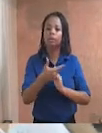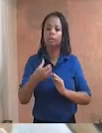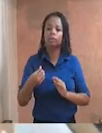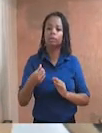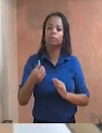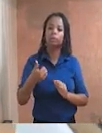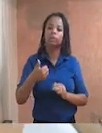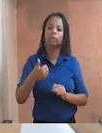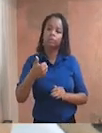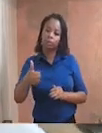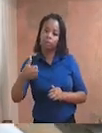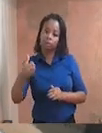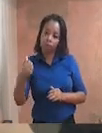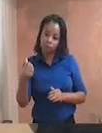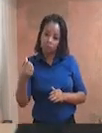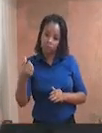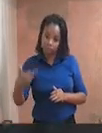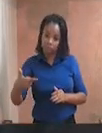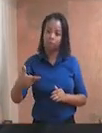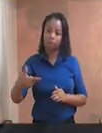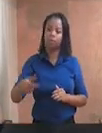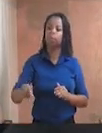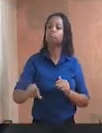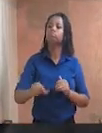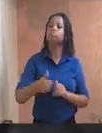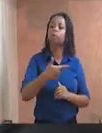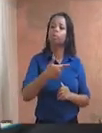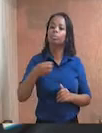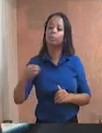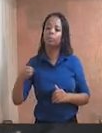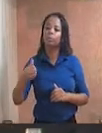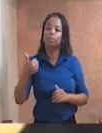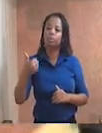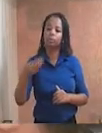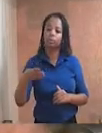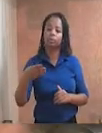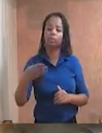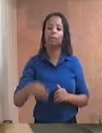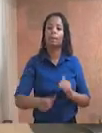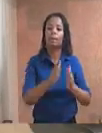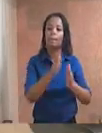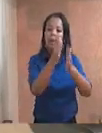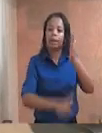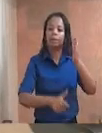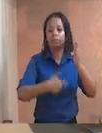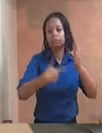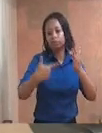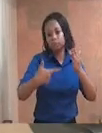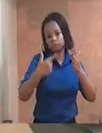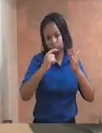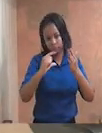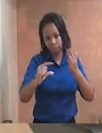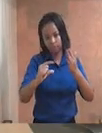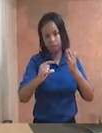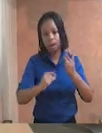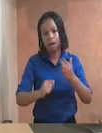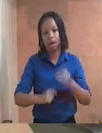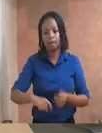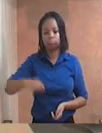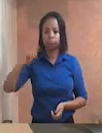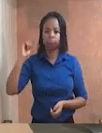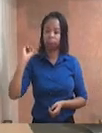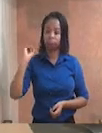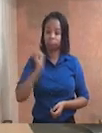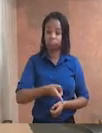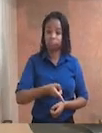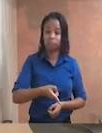de 2014. Parágrafo 2º. A condenação criminal do pai ou